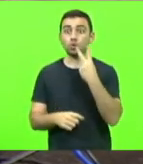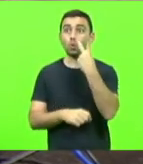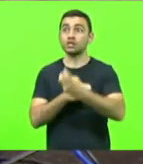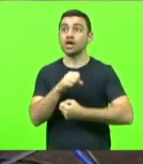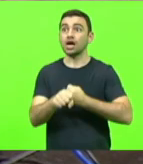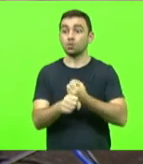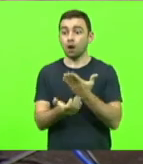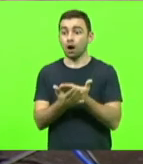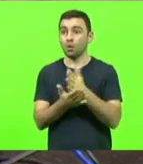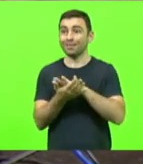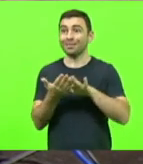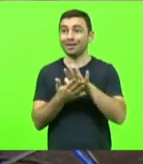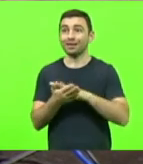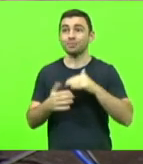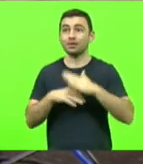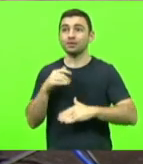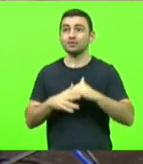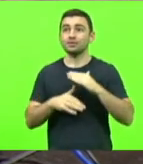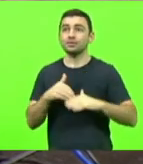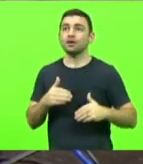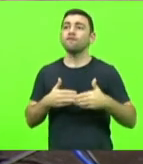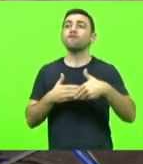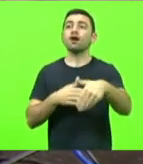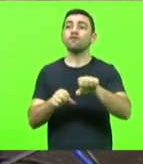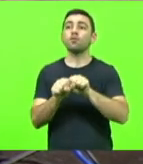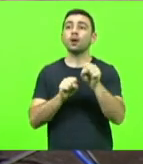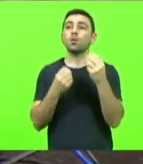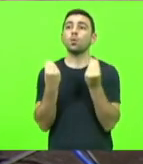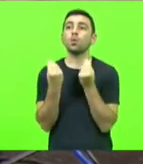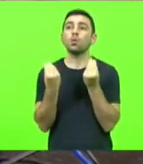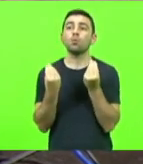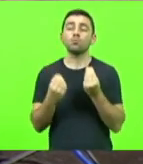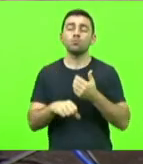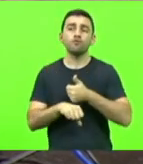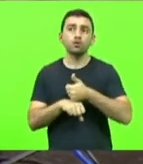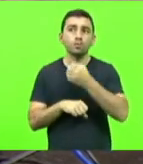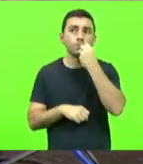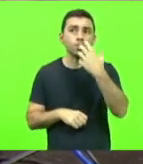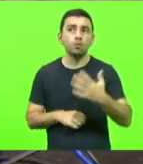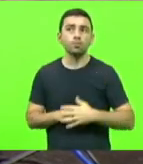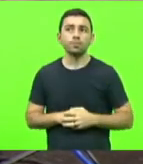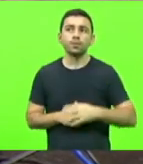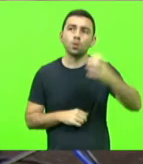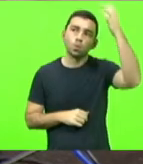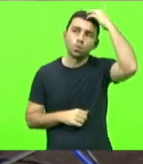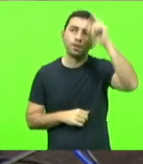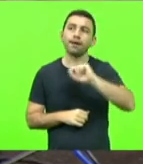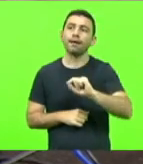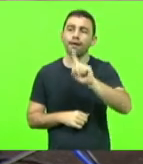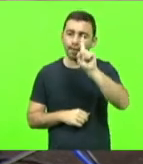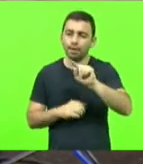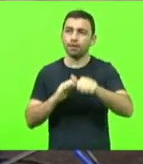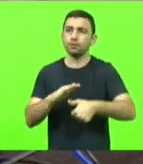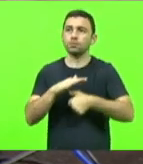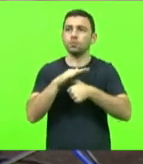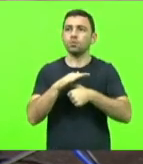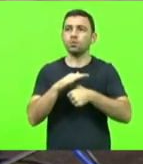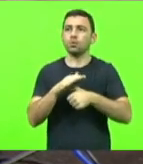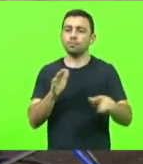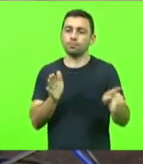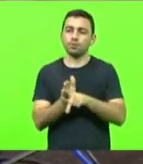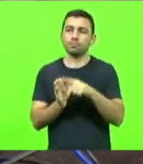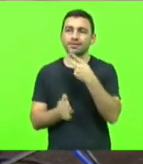aula prática. Como que vão se formar um bom profissional? E culpa de quem? Do reitor do PT.